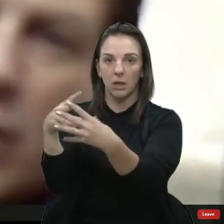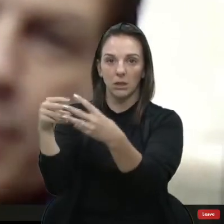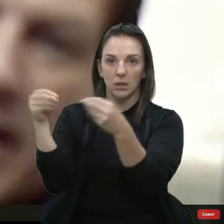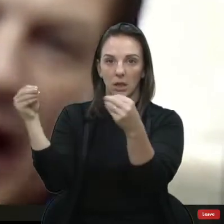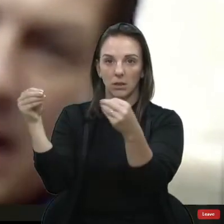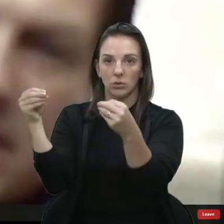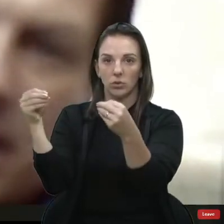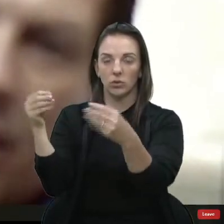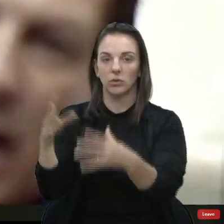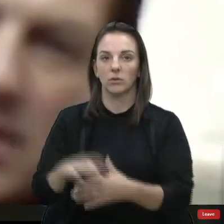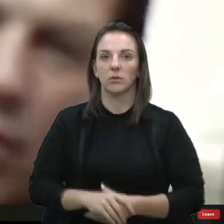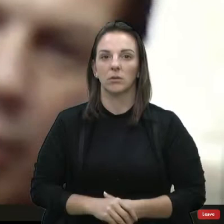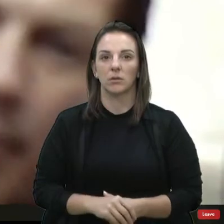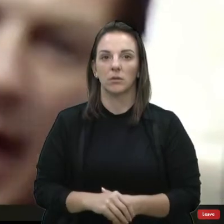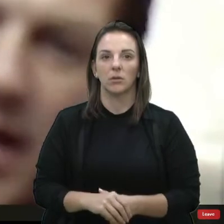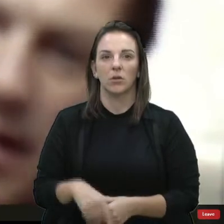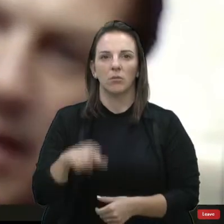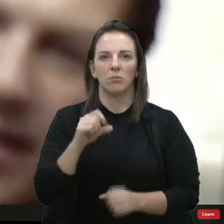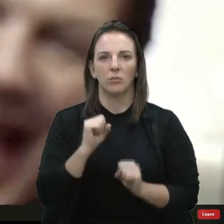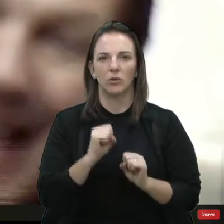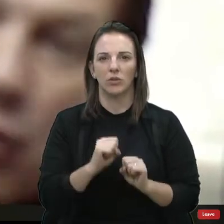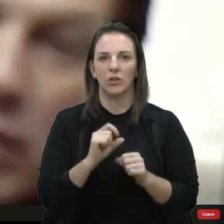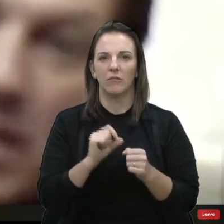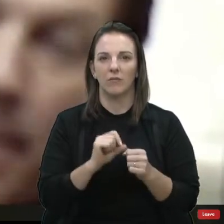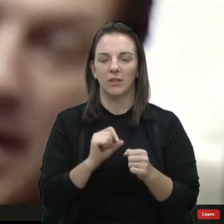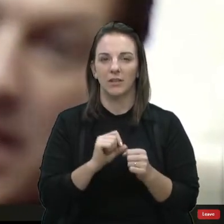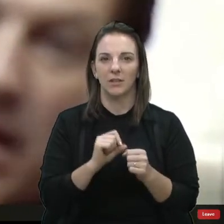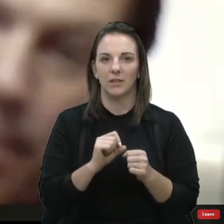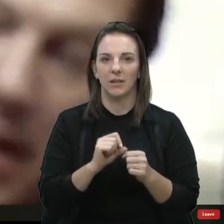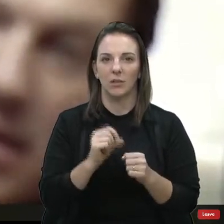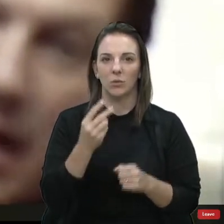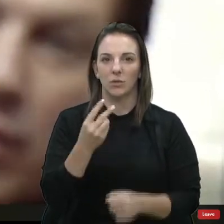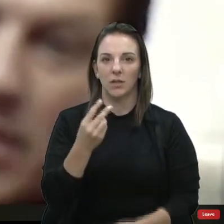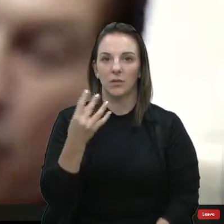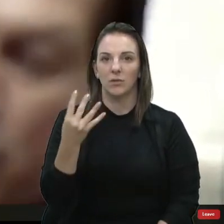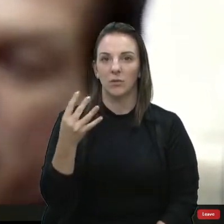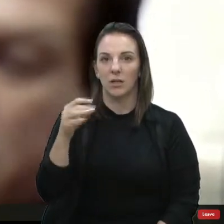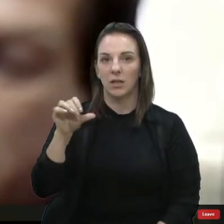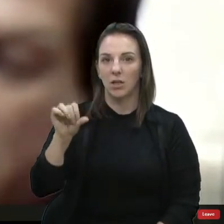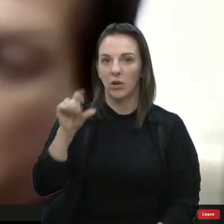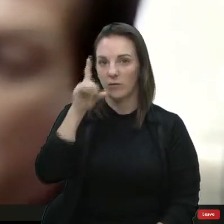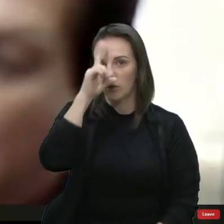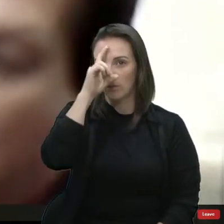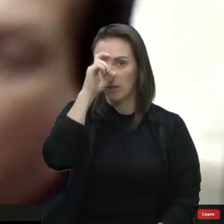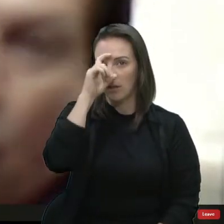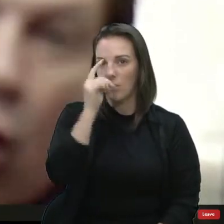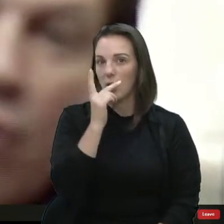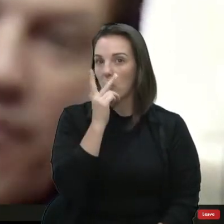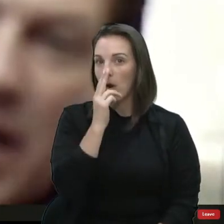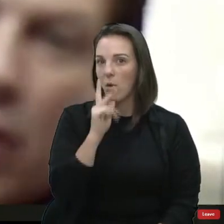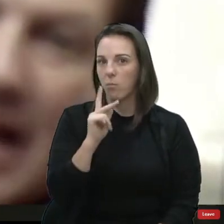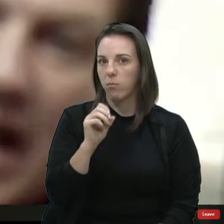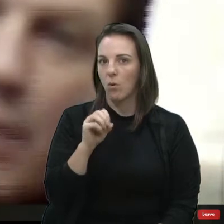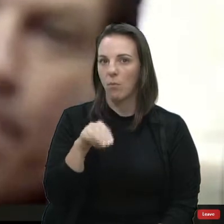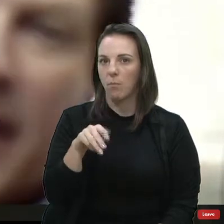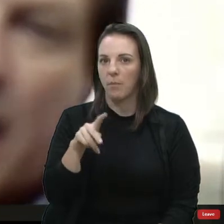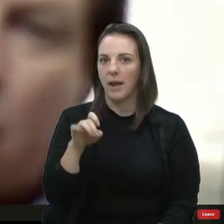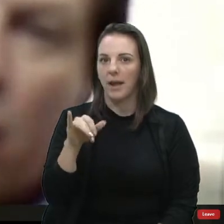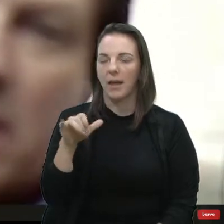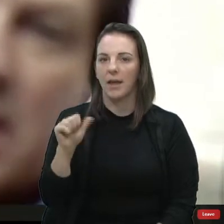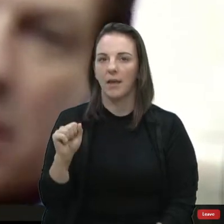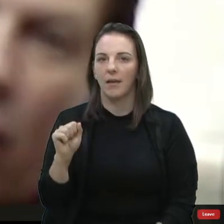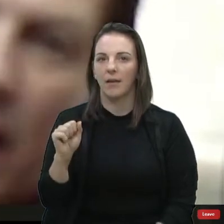249 hospitais iguais ao Pompéi, dados de presente para ditaduras comunistas, ou 1,3